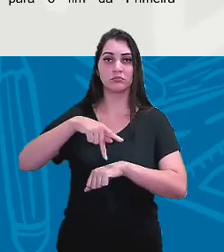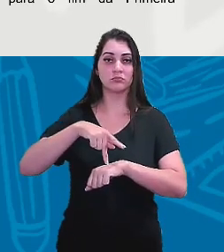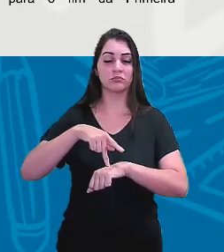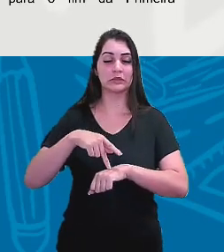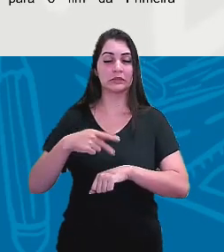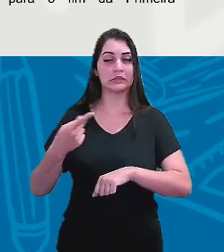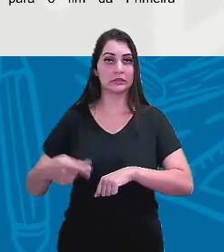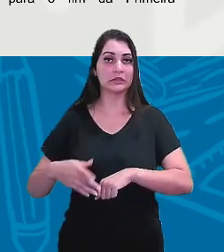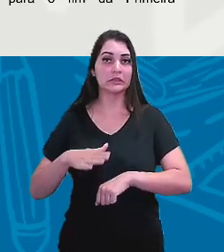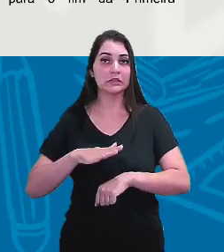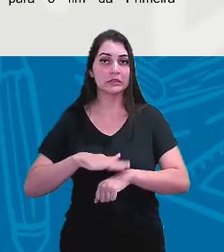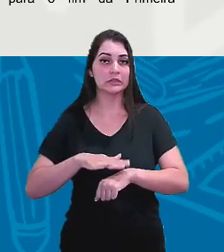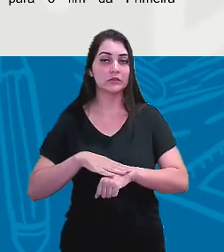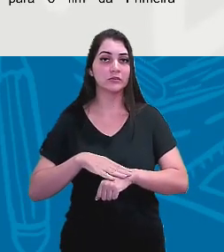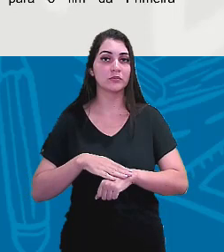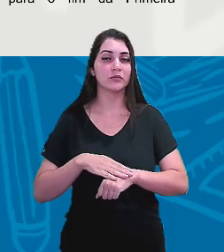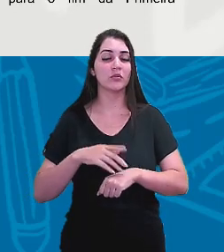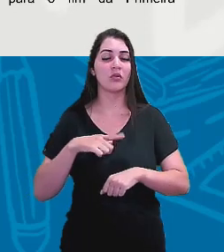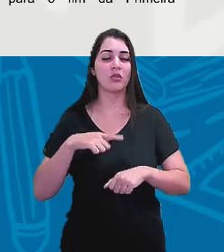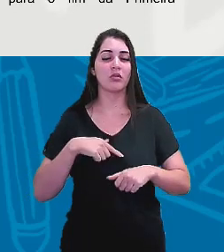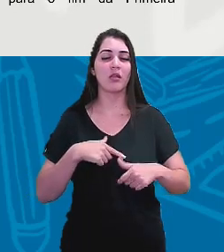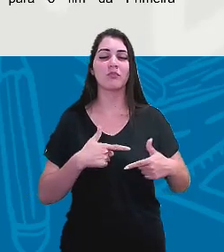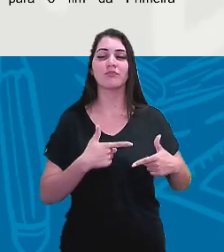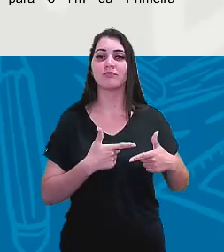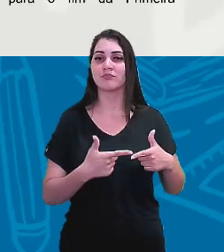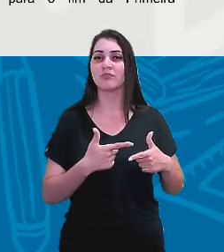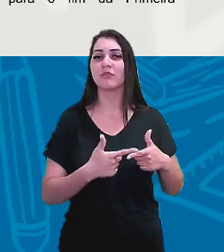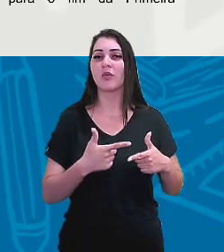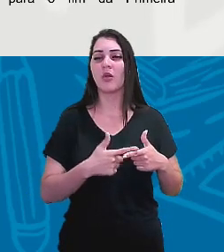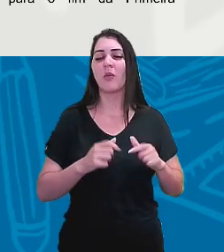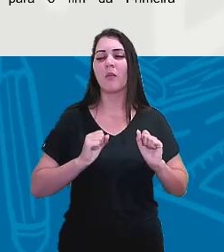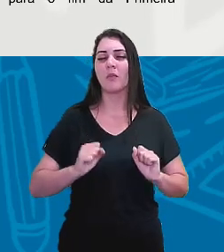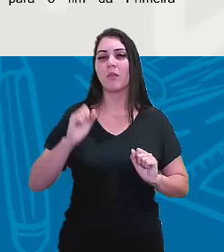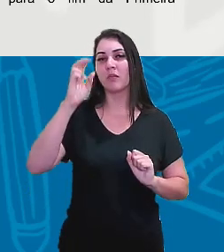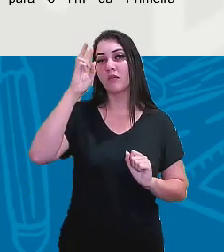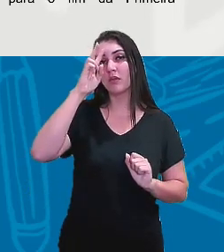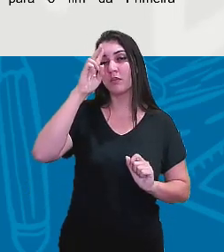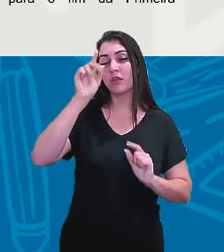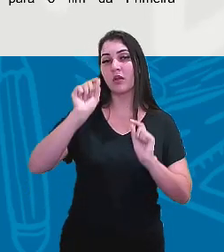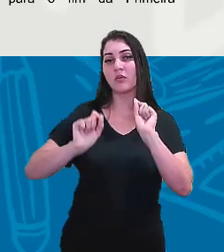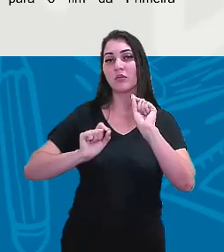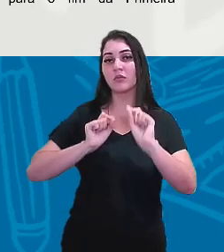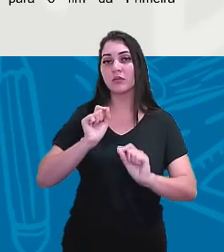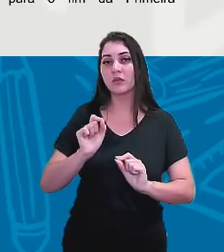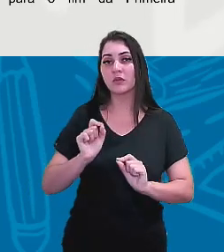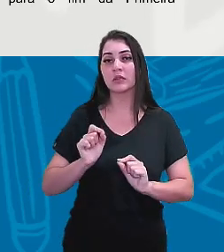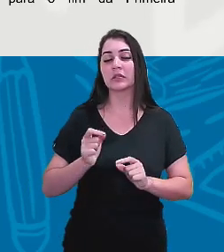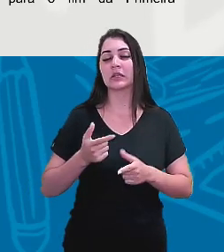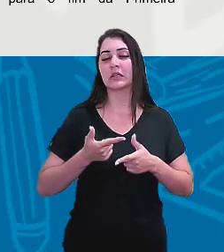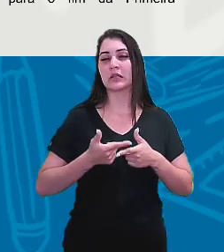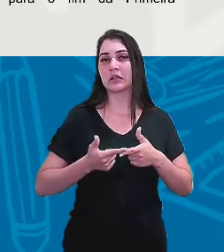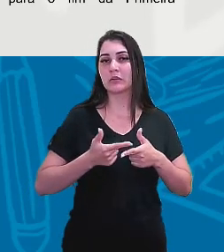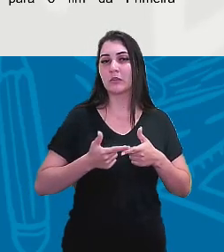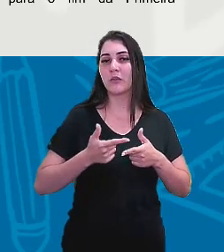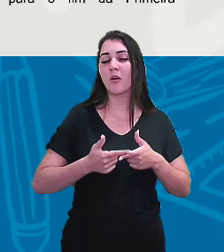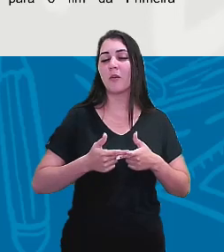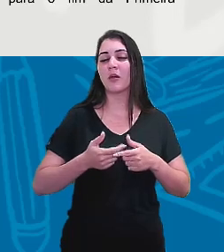nesse momento, há crises, né? A gente pode lembrar da crise da espada,